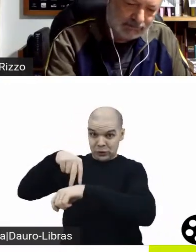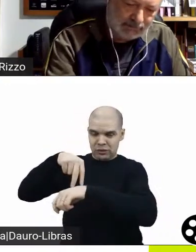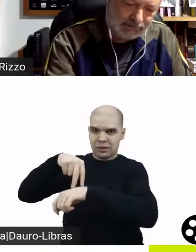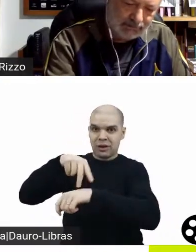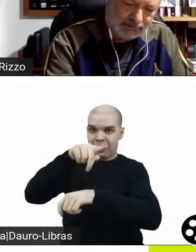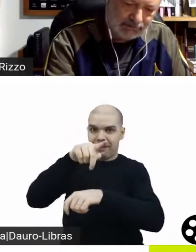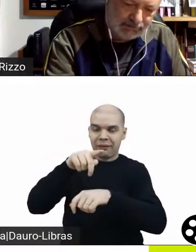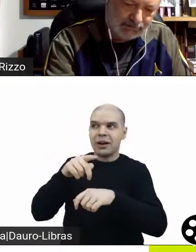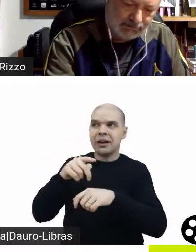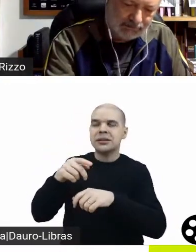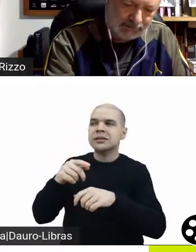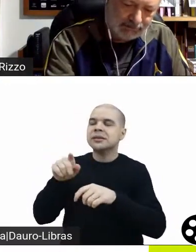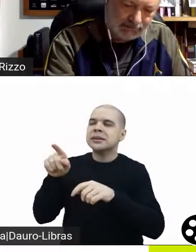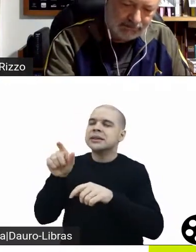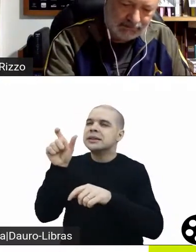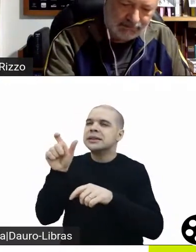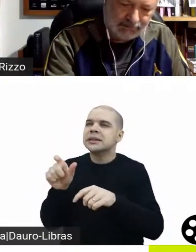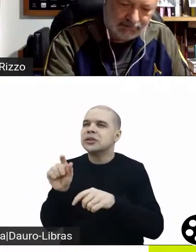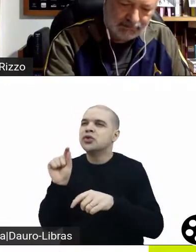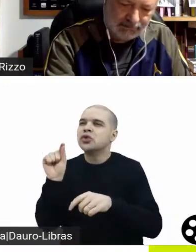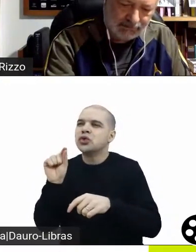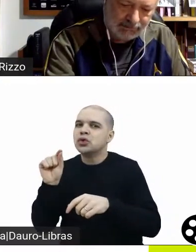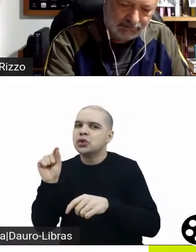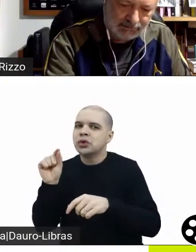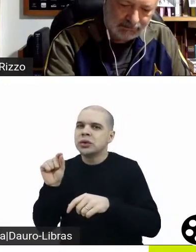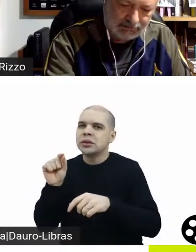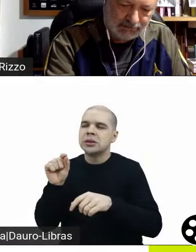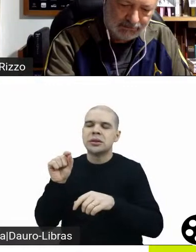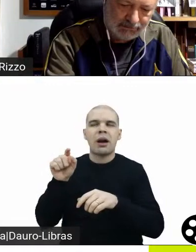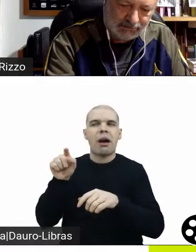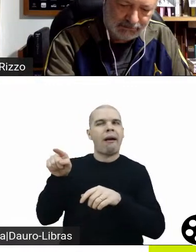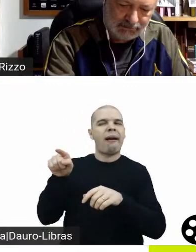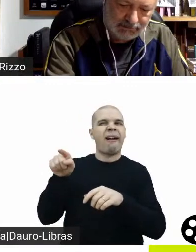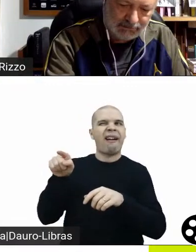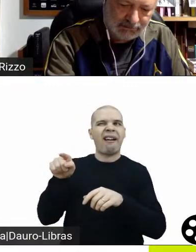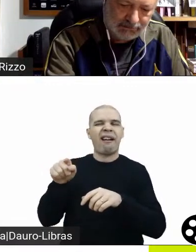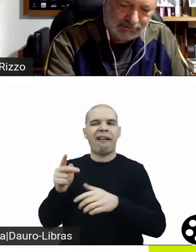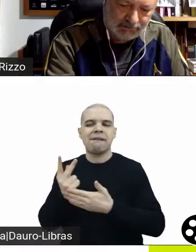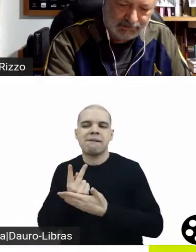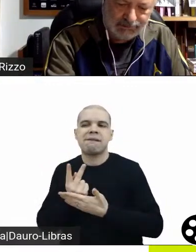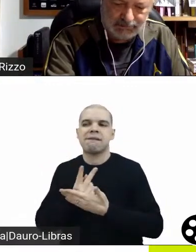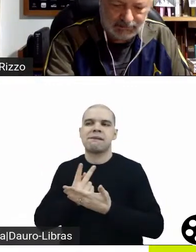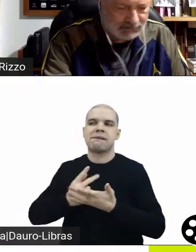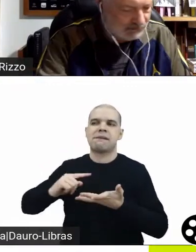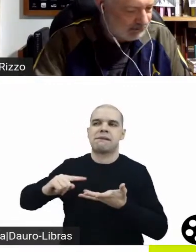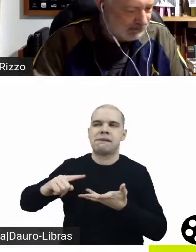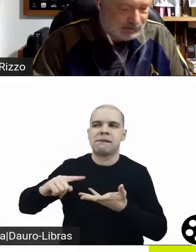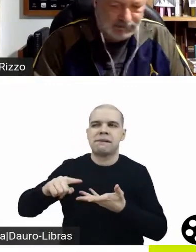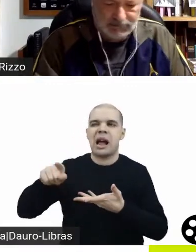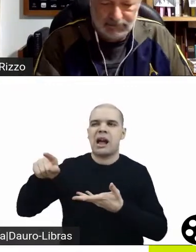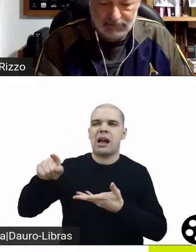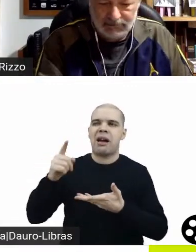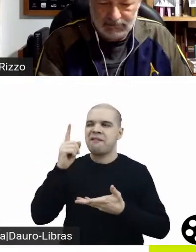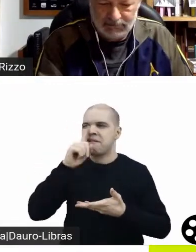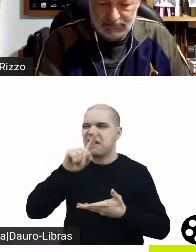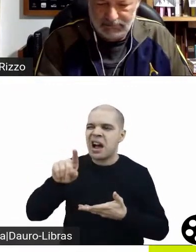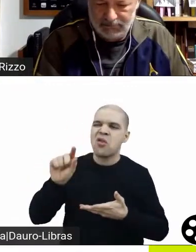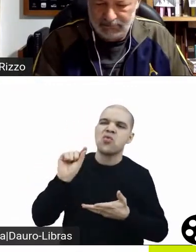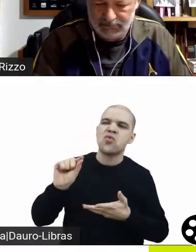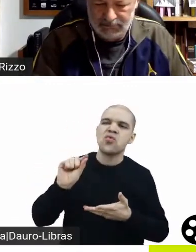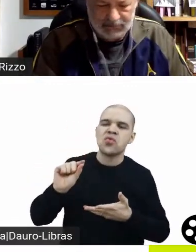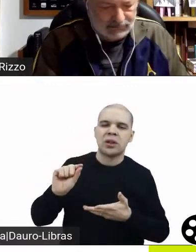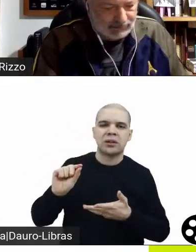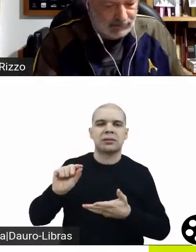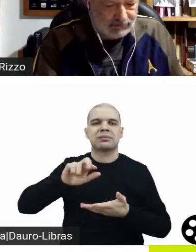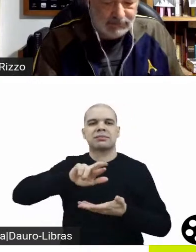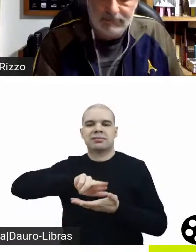é o que a gente procura num personagem, é uma falha, qual é a falha humana desse personagem, o ele tem de real? E ela, numa entrevista que eu estava lendo